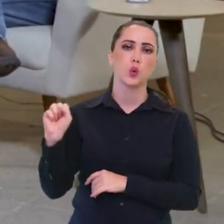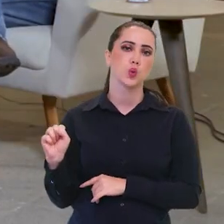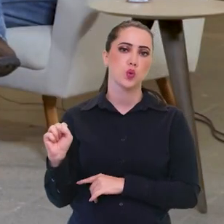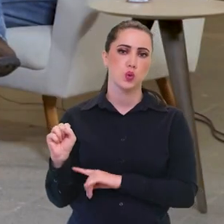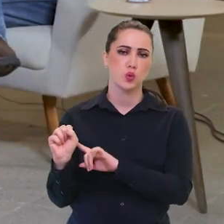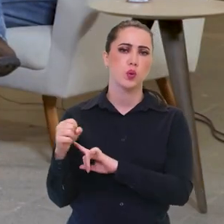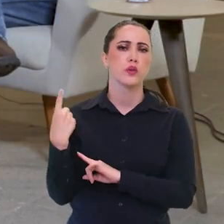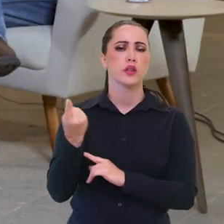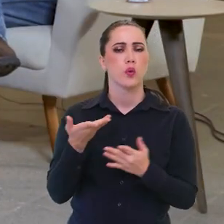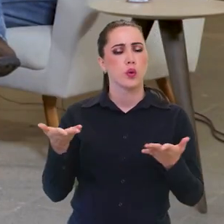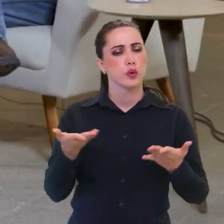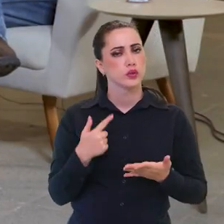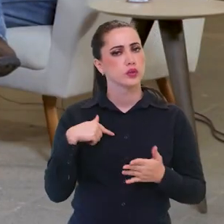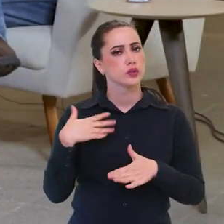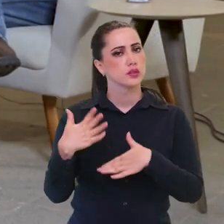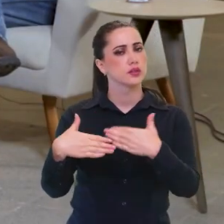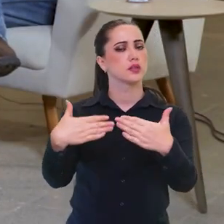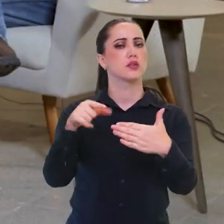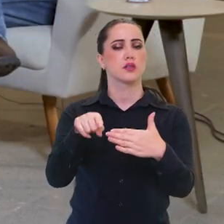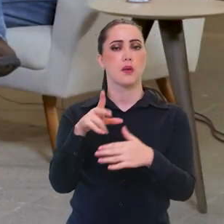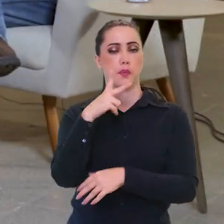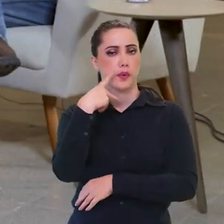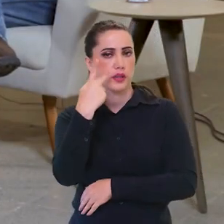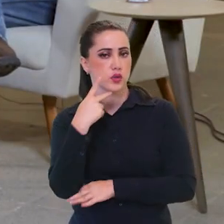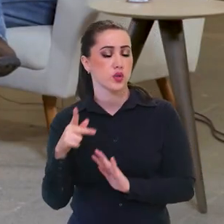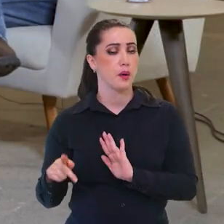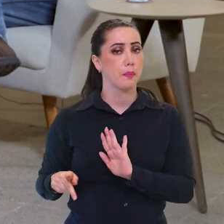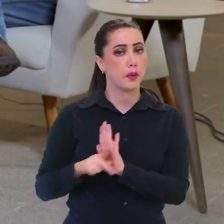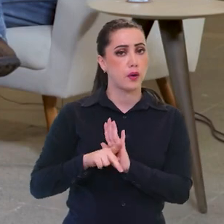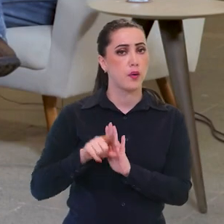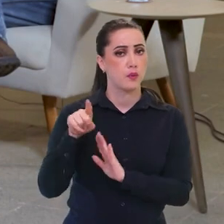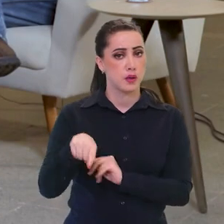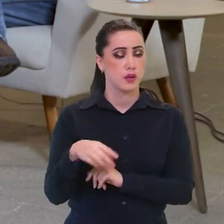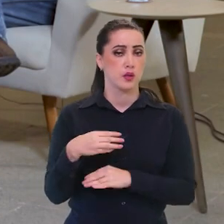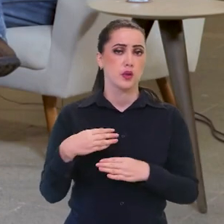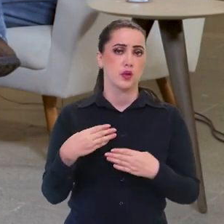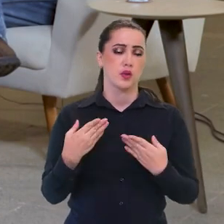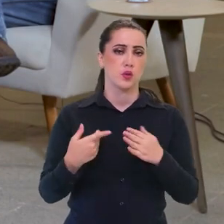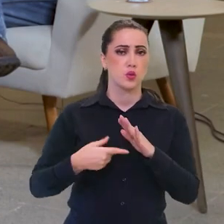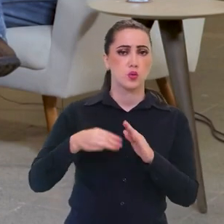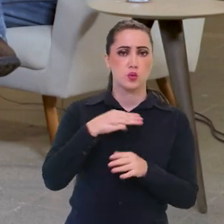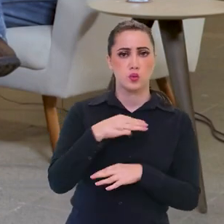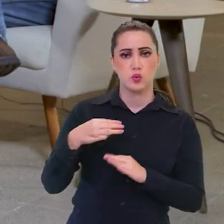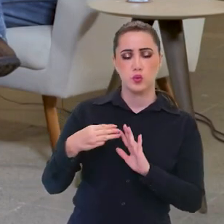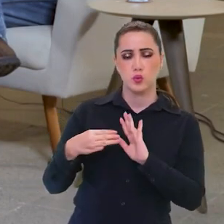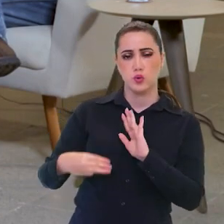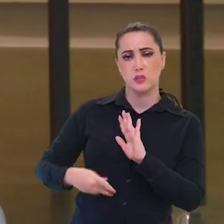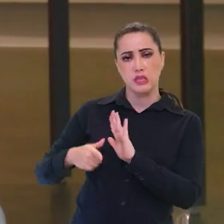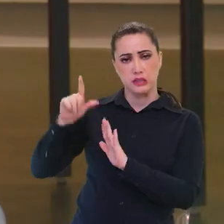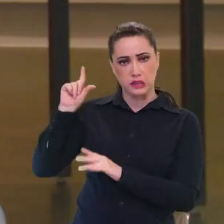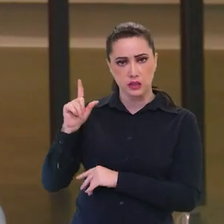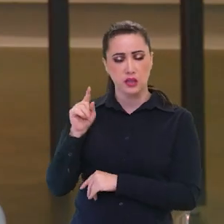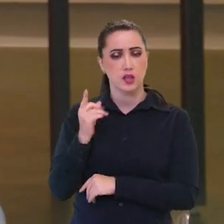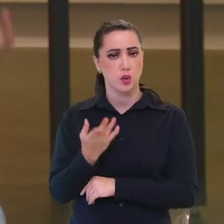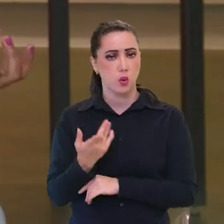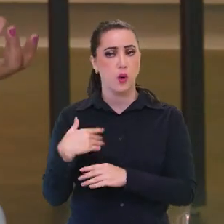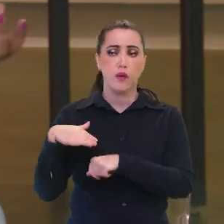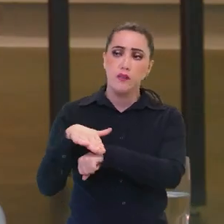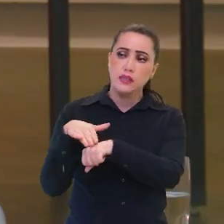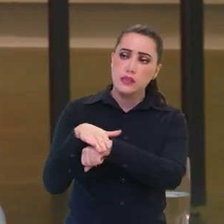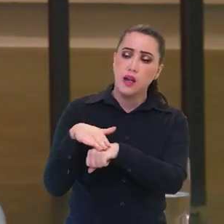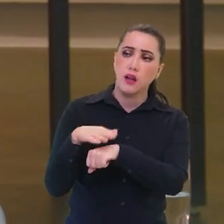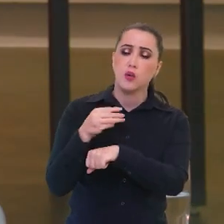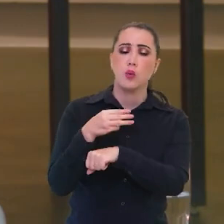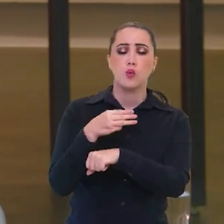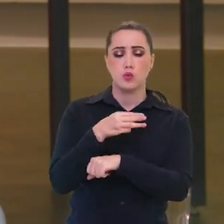estamos aí, de uma certa forma, dando sequência à política trazida também pelo ministro Juca e Gil, que foi conversando com as empresas